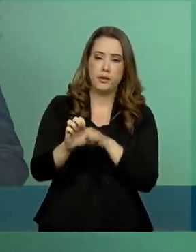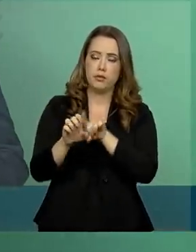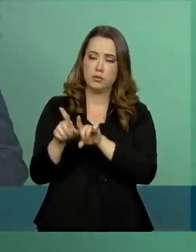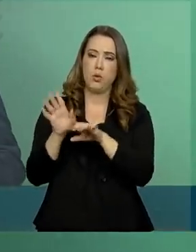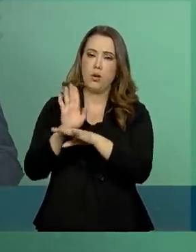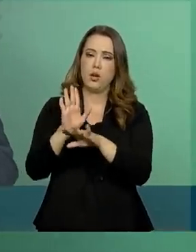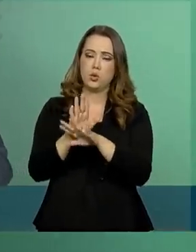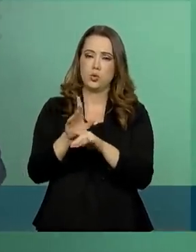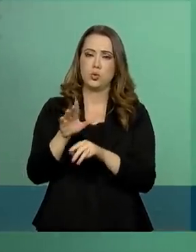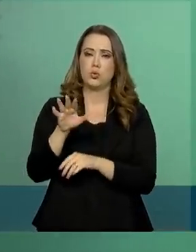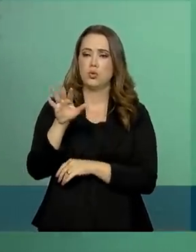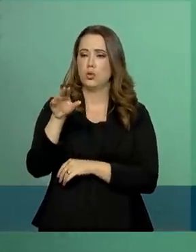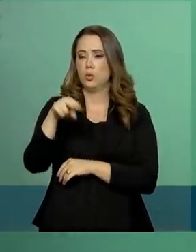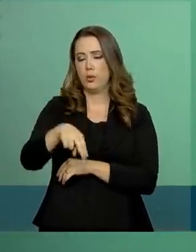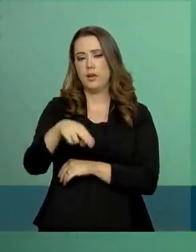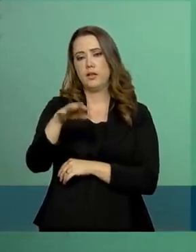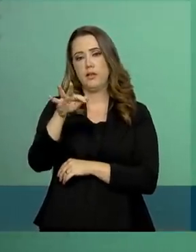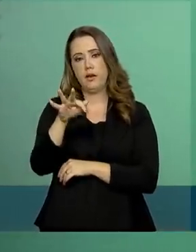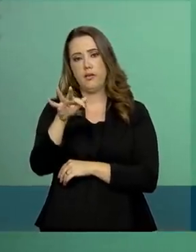o NFPA.